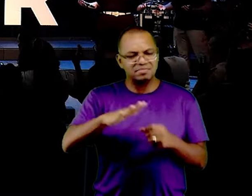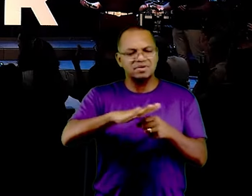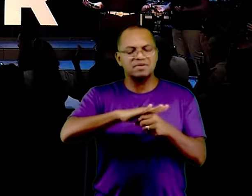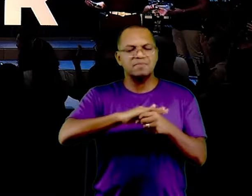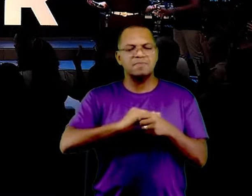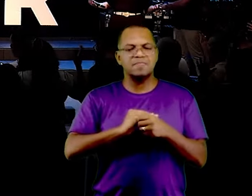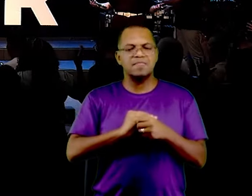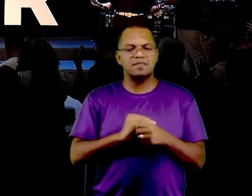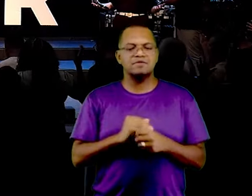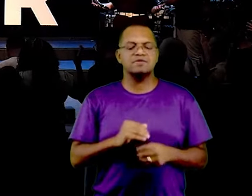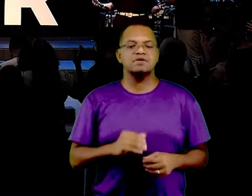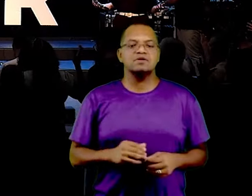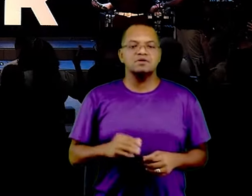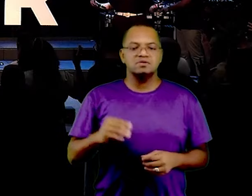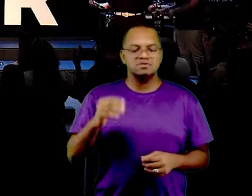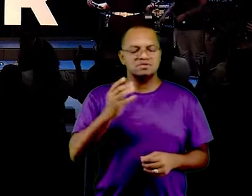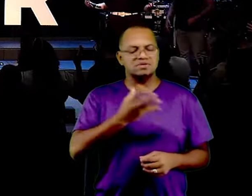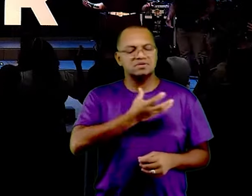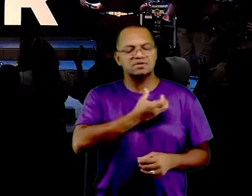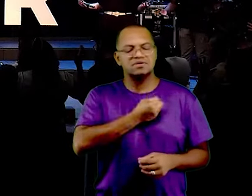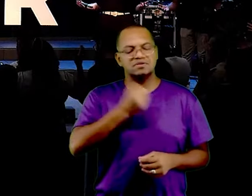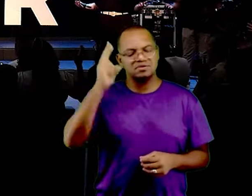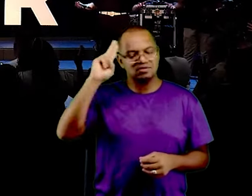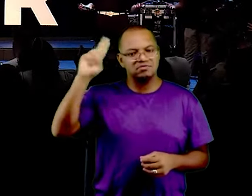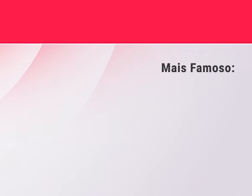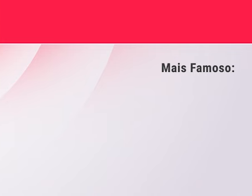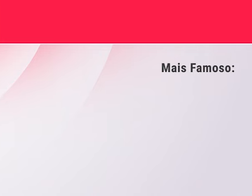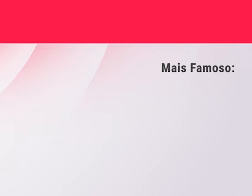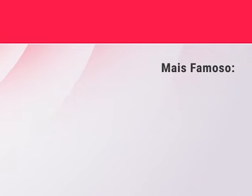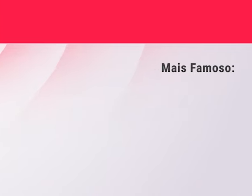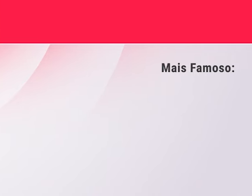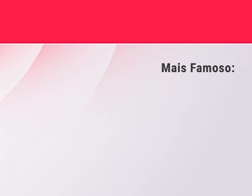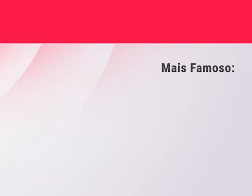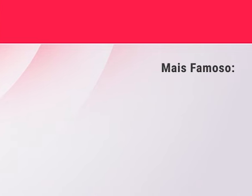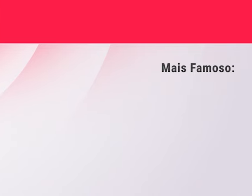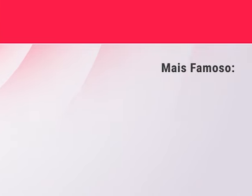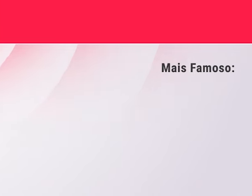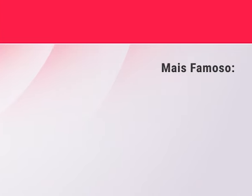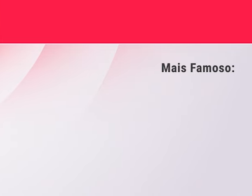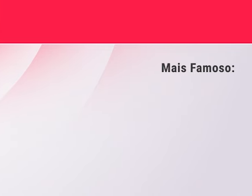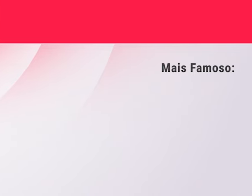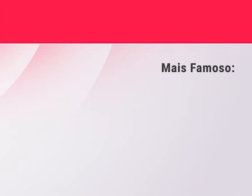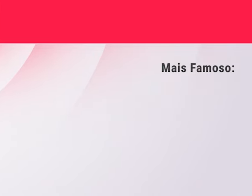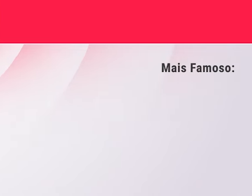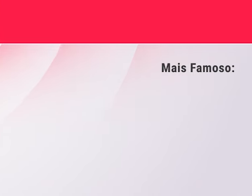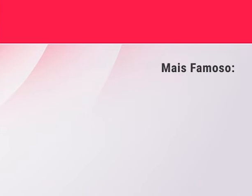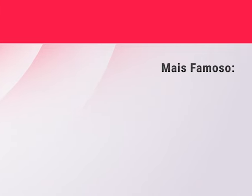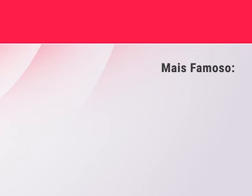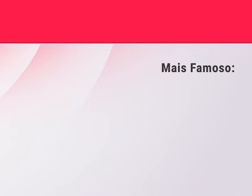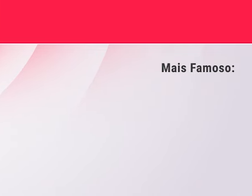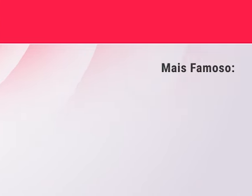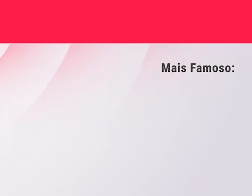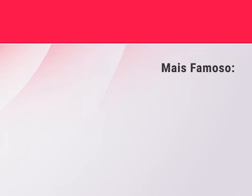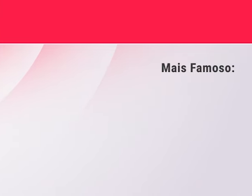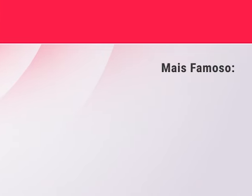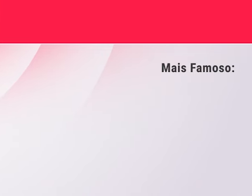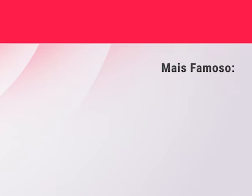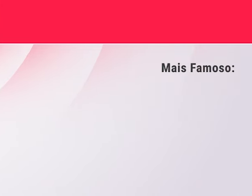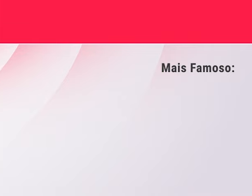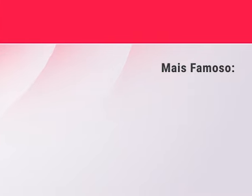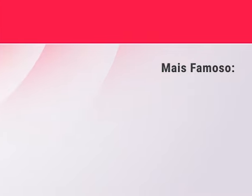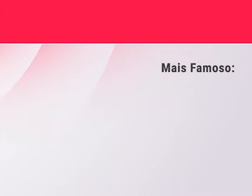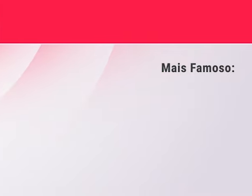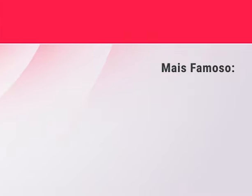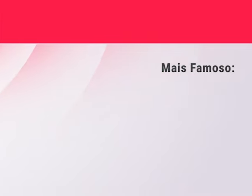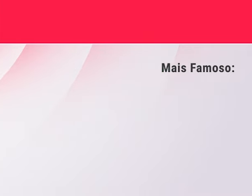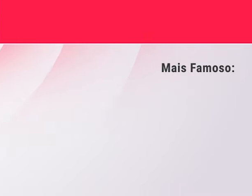e salvador Jesus Cristo, e as consolações do Espírito Santo de Deus, seja com a sua vida, agora e sempre, diz amém, vai